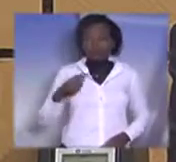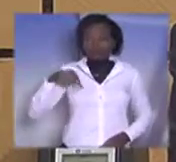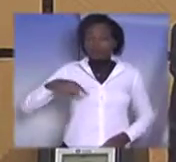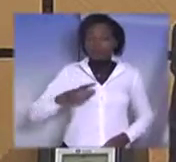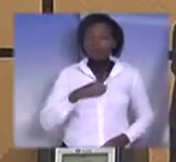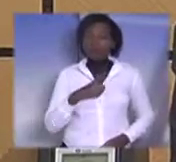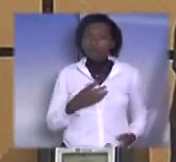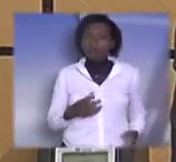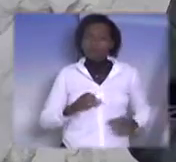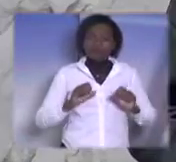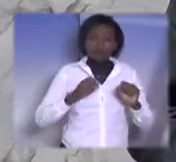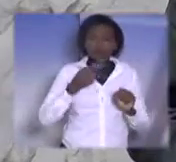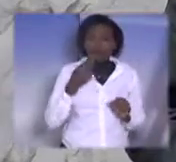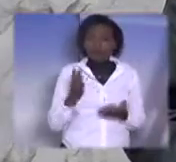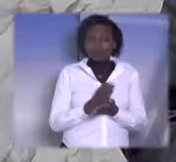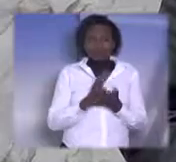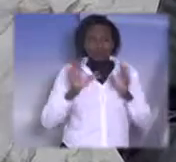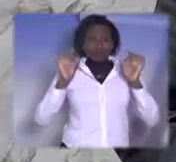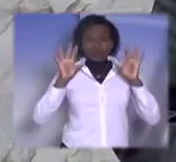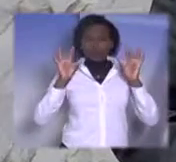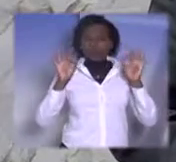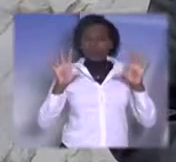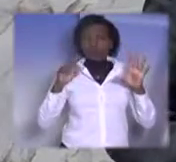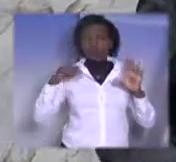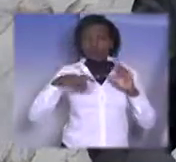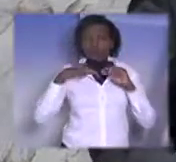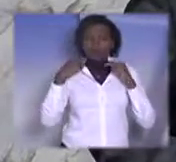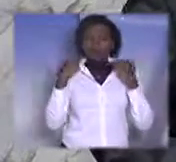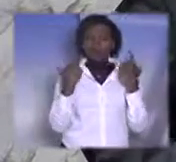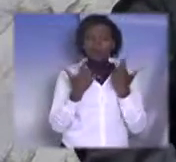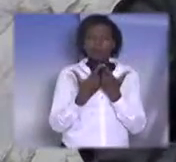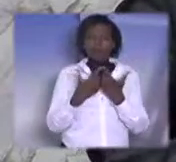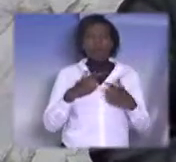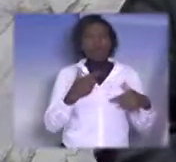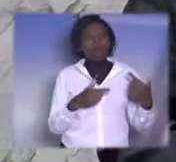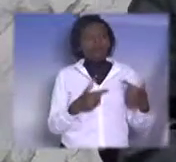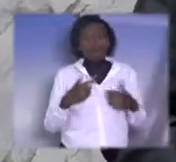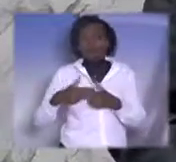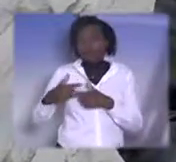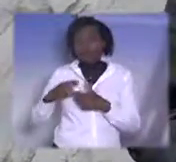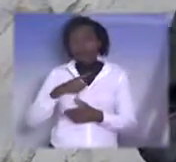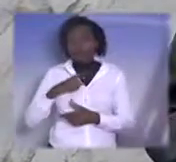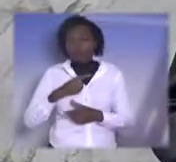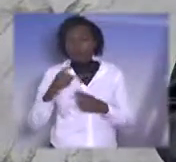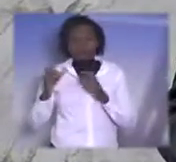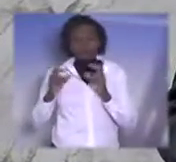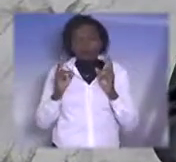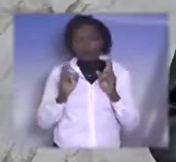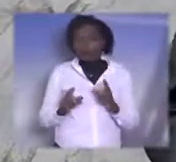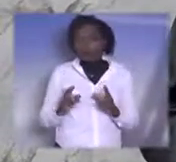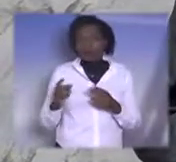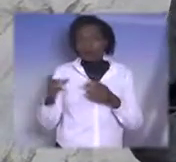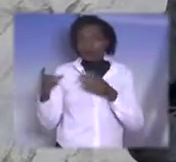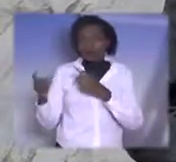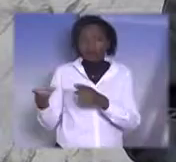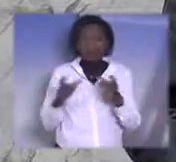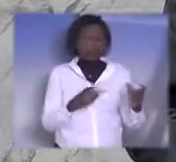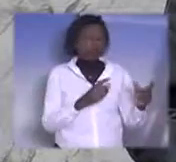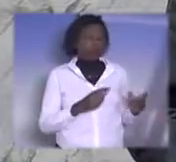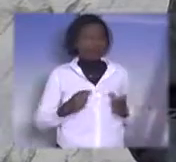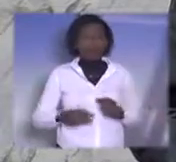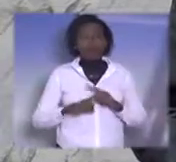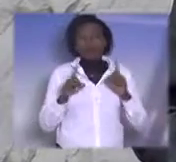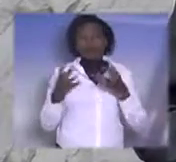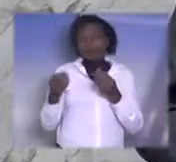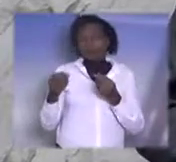deputados sensacionais aqui nessa casa, temos problema? Temos, como todo lugar tem, mas temos deputados sensacionais e